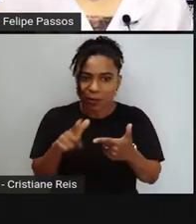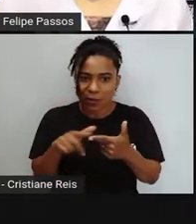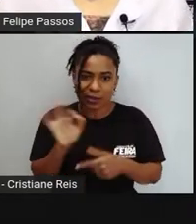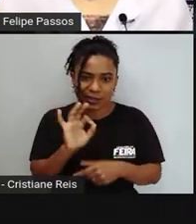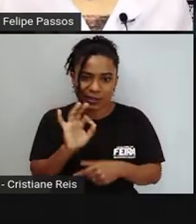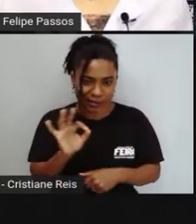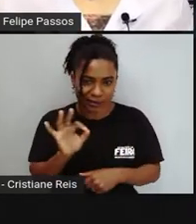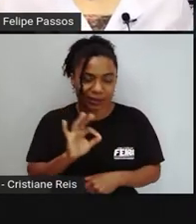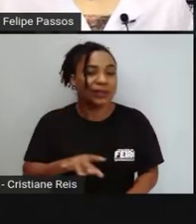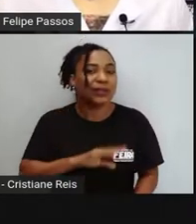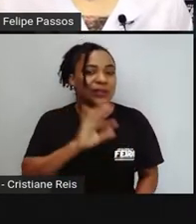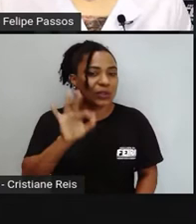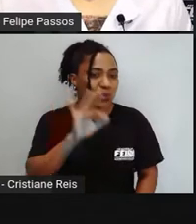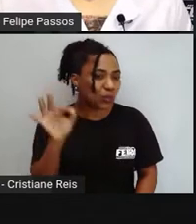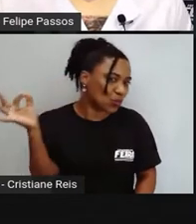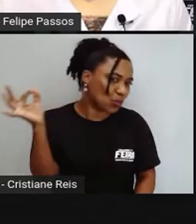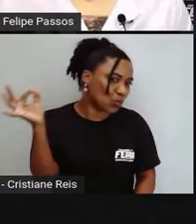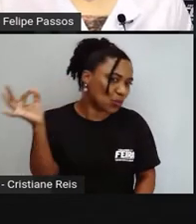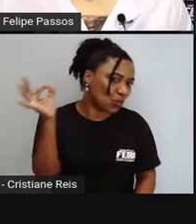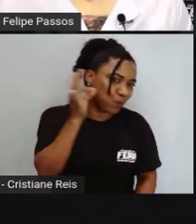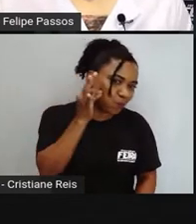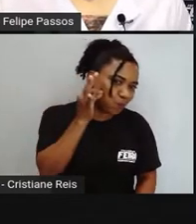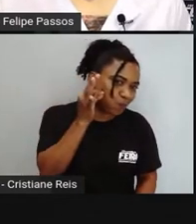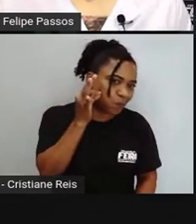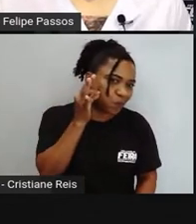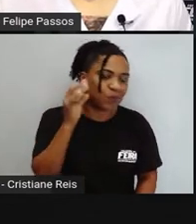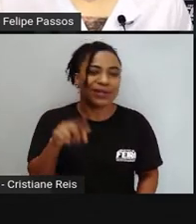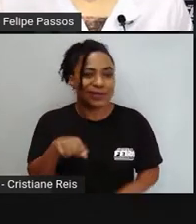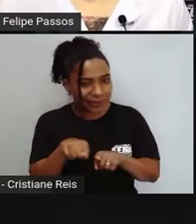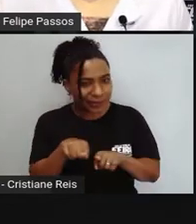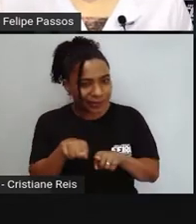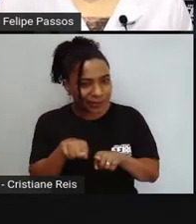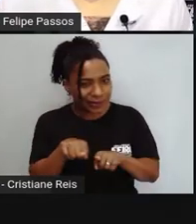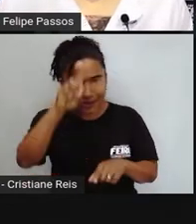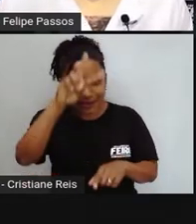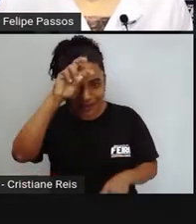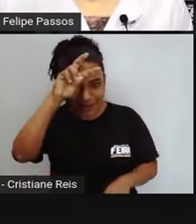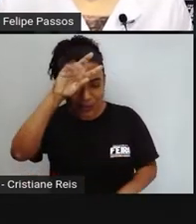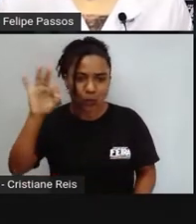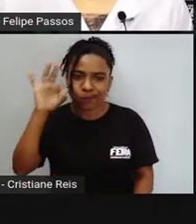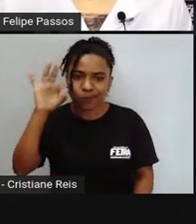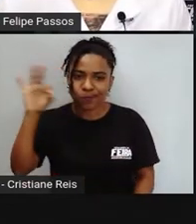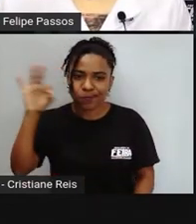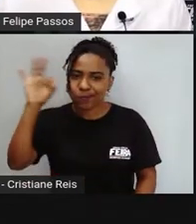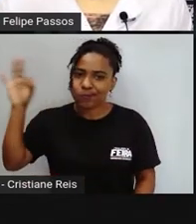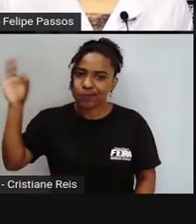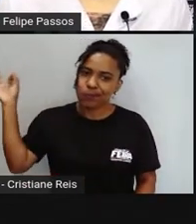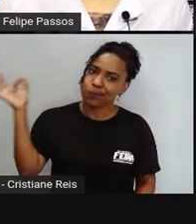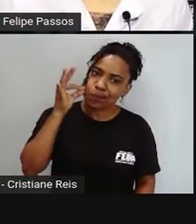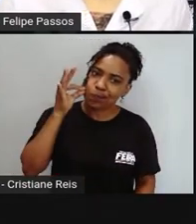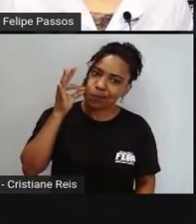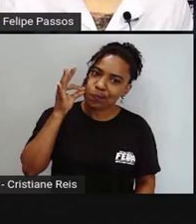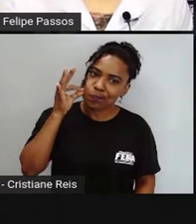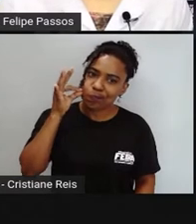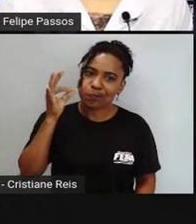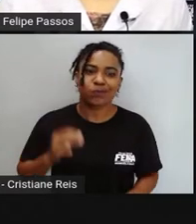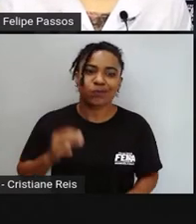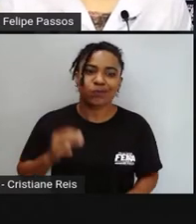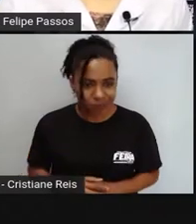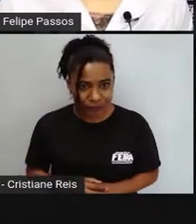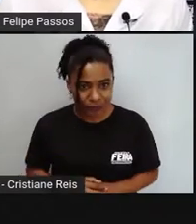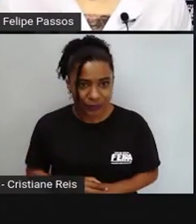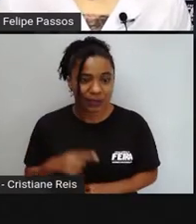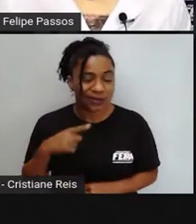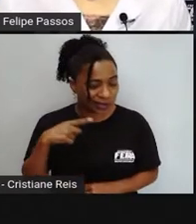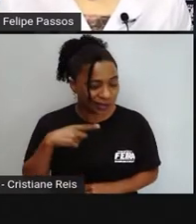elas têm o ferrão, marimbondo, tem o ferrão, né? Então, ela tem uma estrutura que vai colocar essa substância